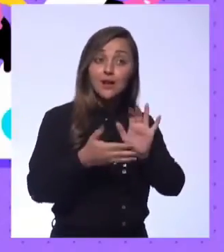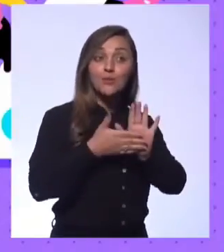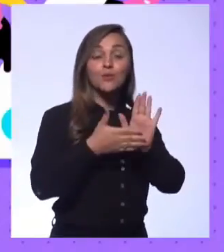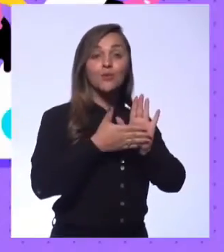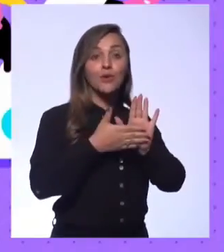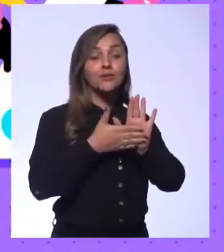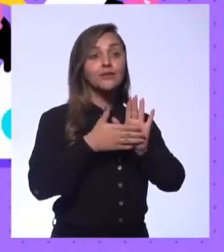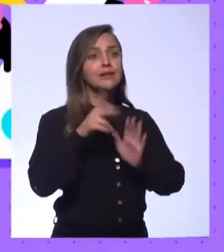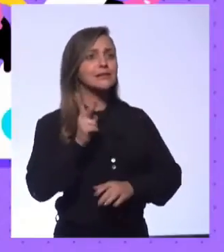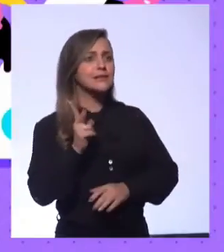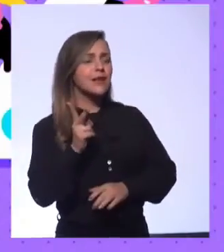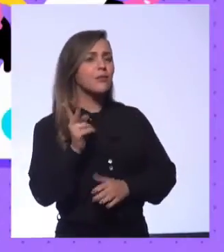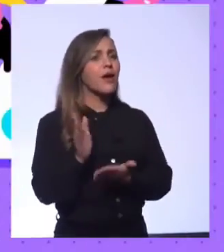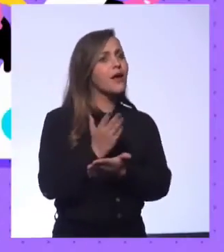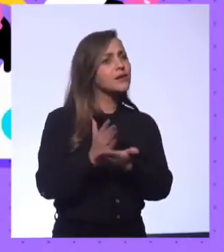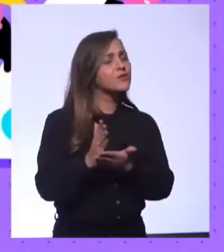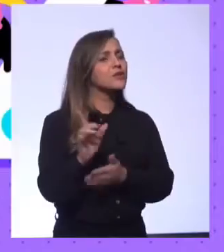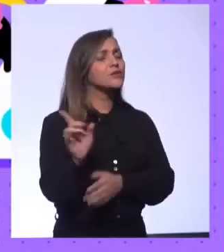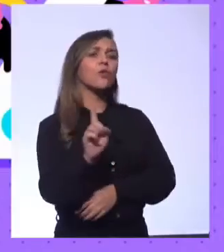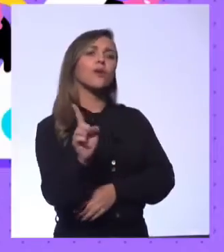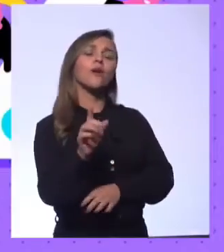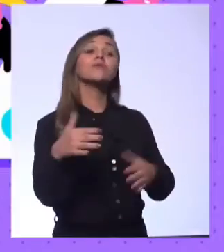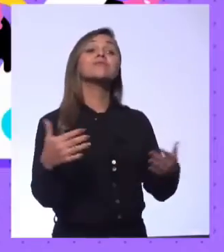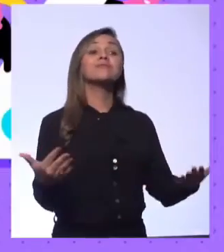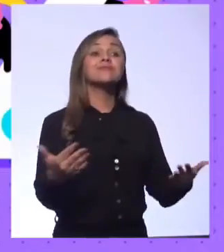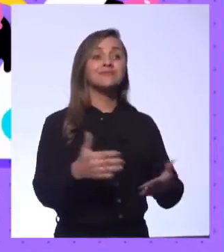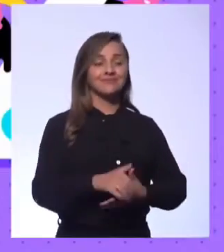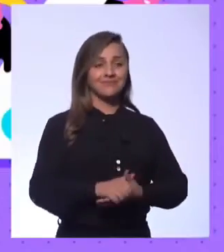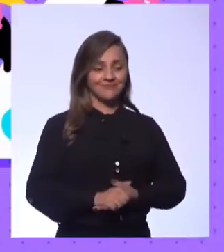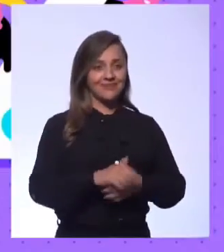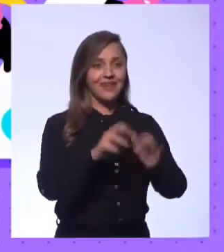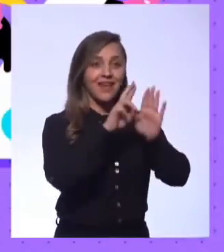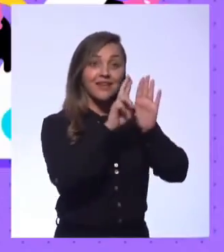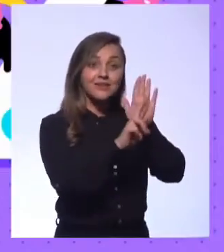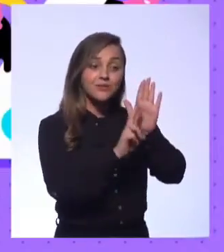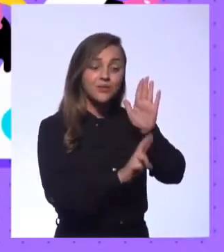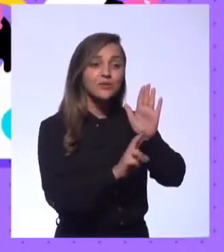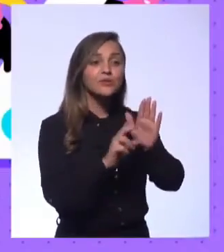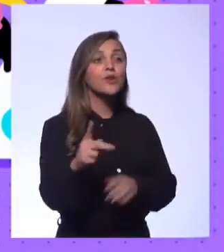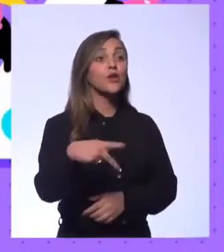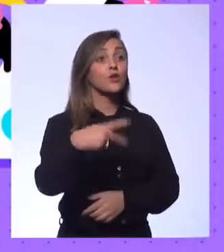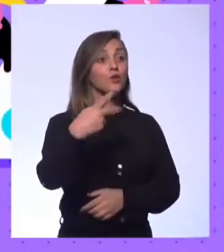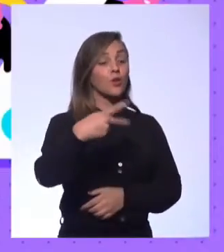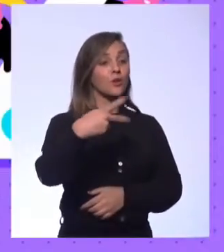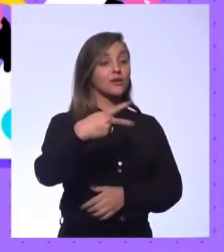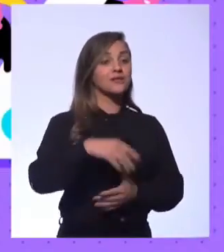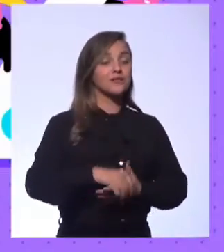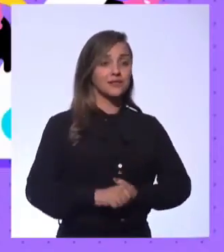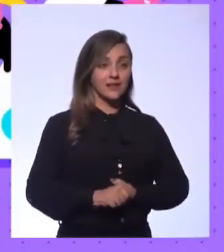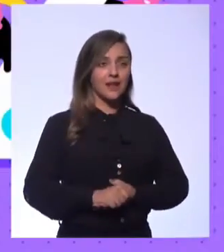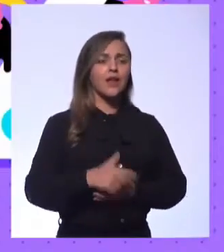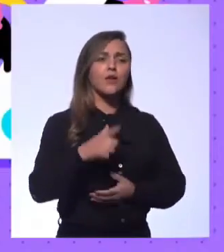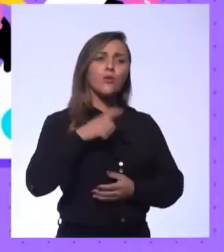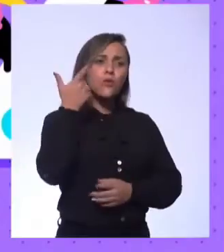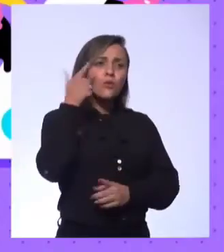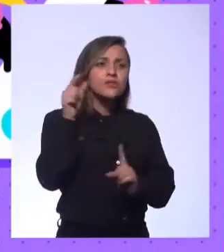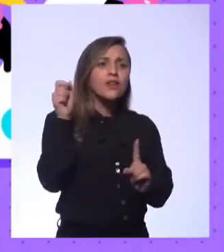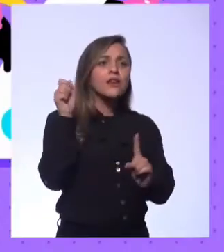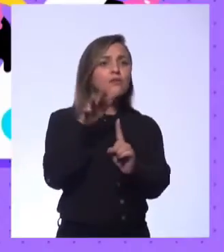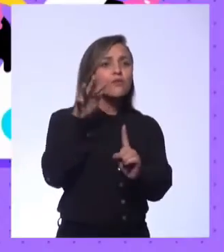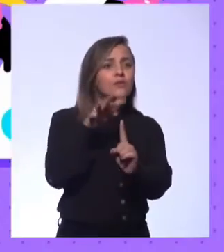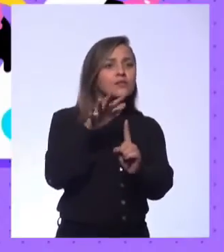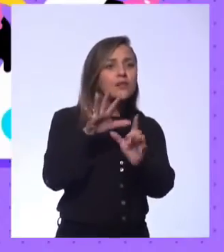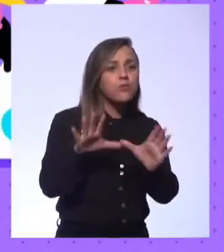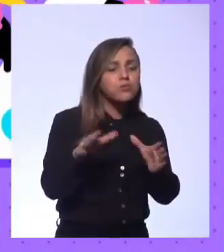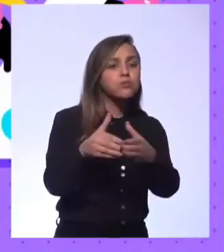Sempre, às vezes ou não? Isso, bora lá. Vamos respondendo. Dois, é capaz de influenciar pessoas e liderar um